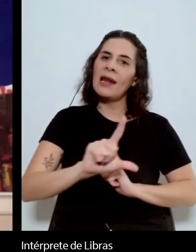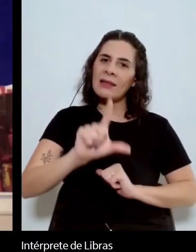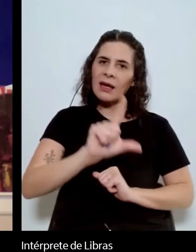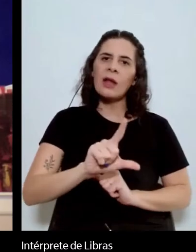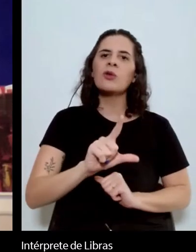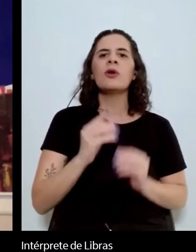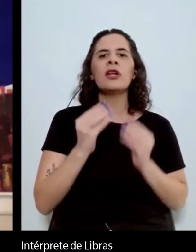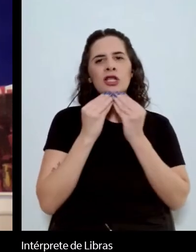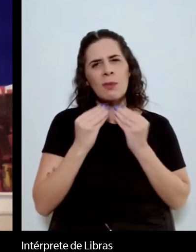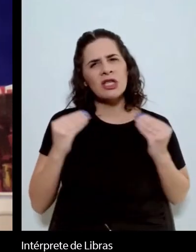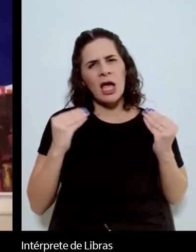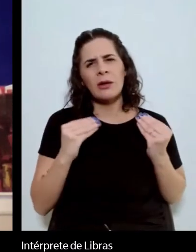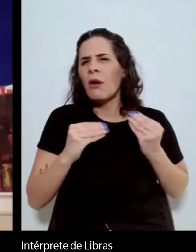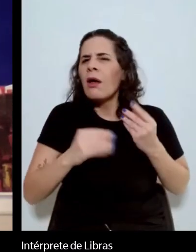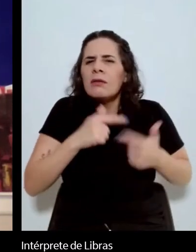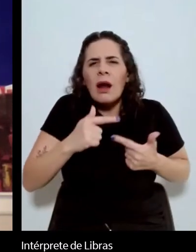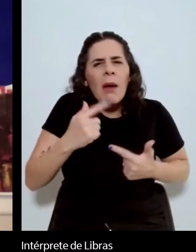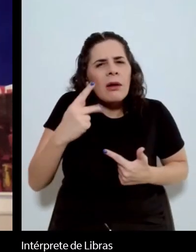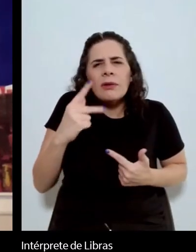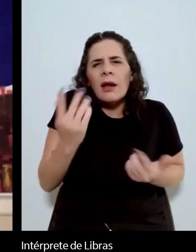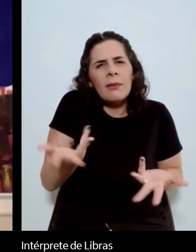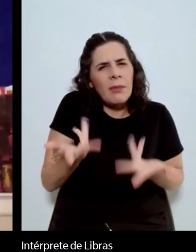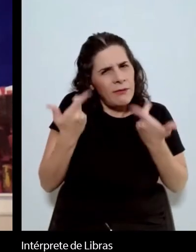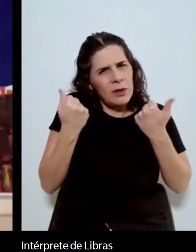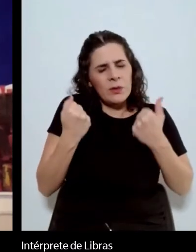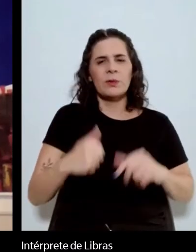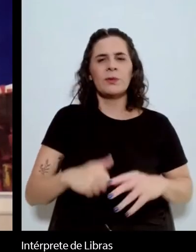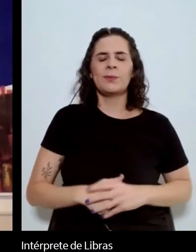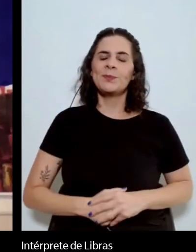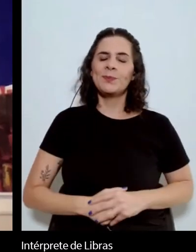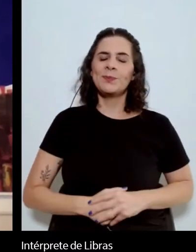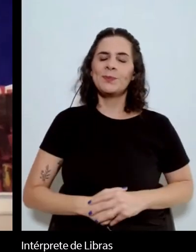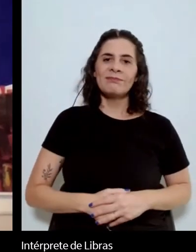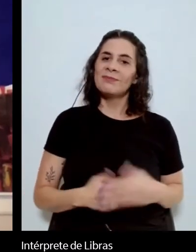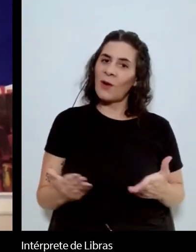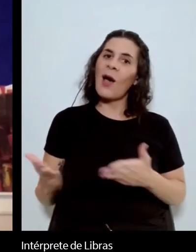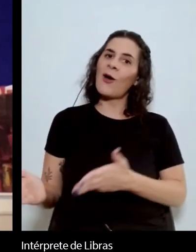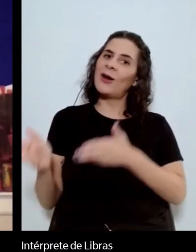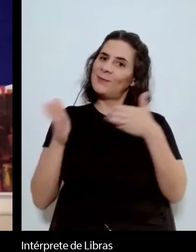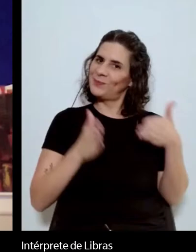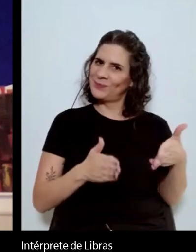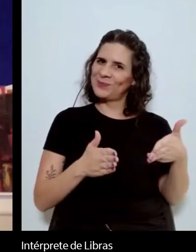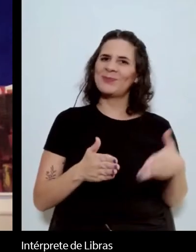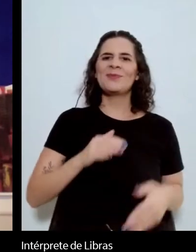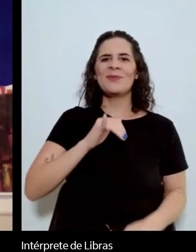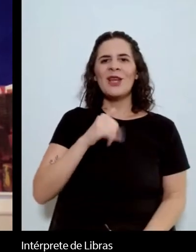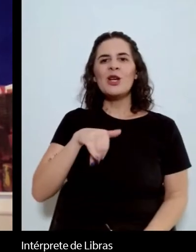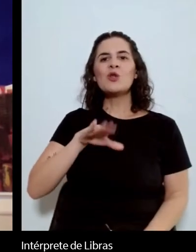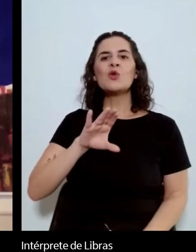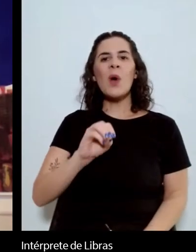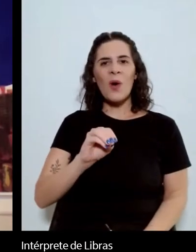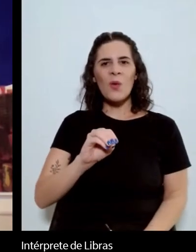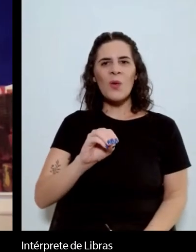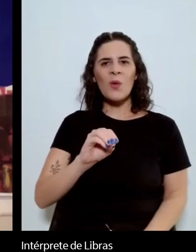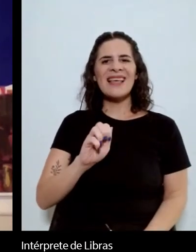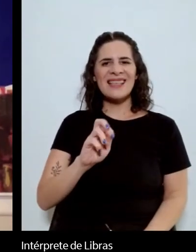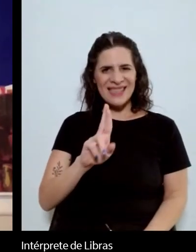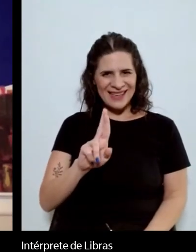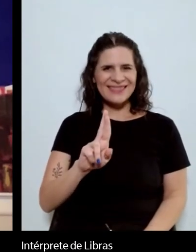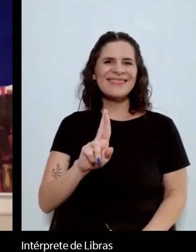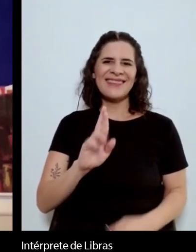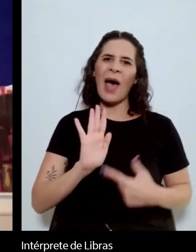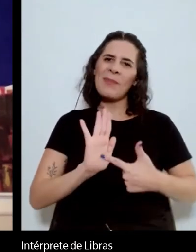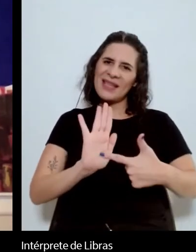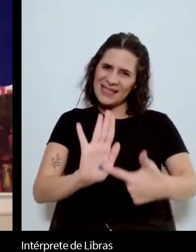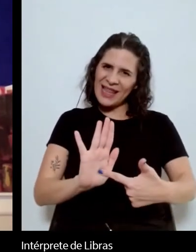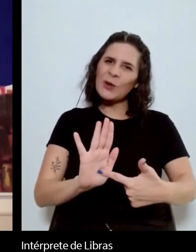maravilhosas machadienas. Então, com isso, vou passar a palavra para o João César. Muito obrigado a